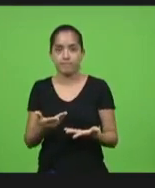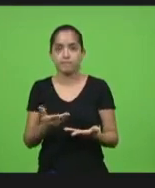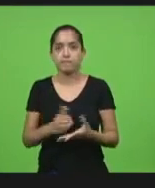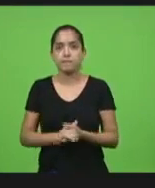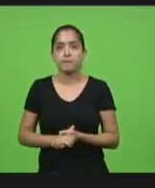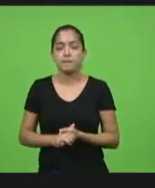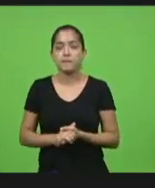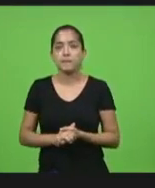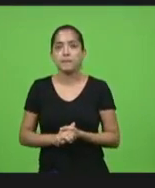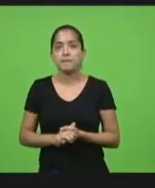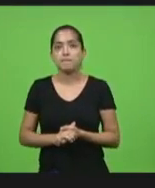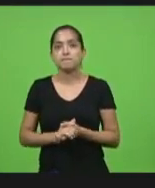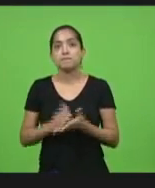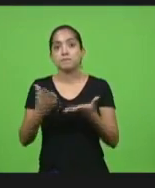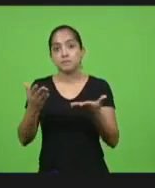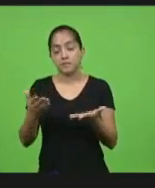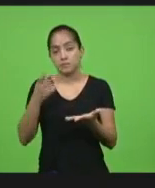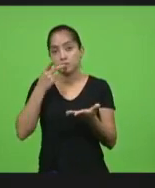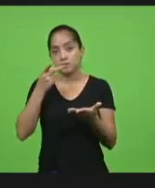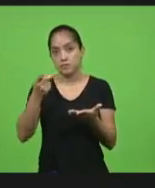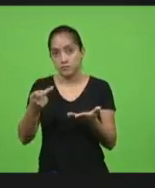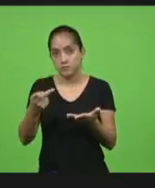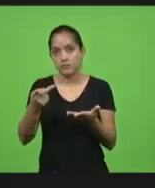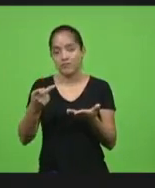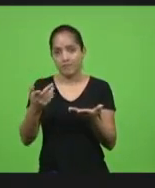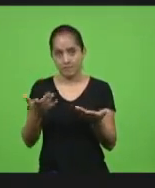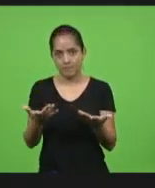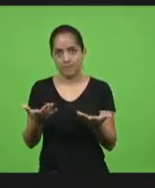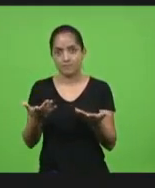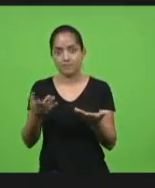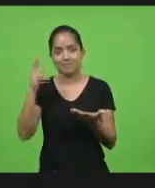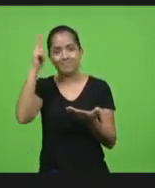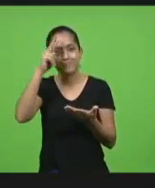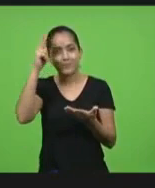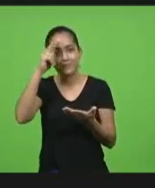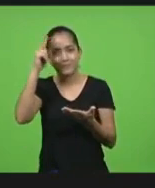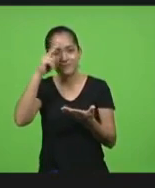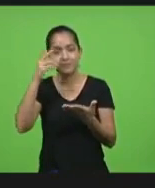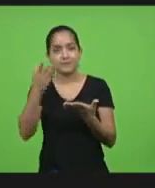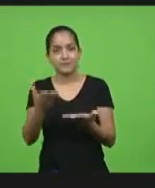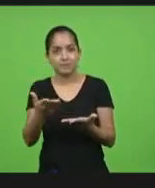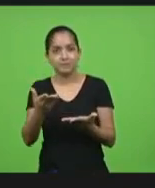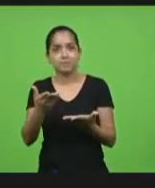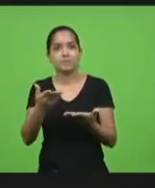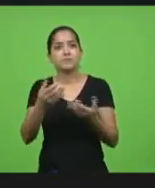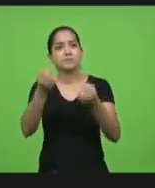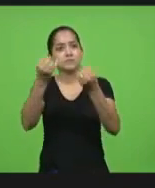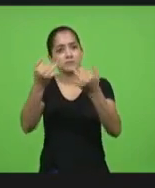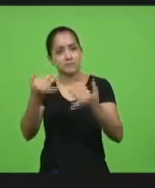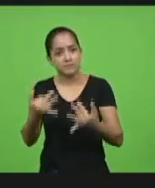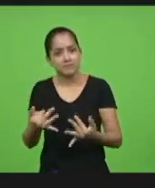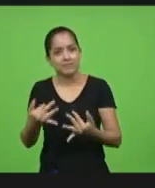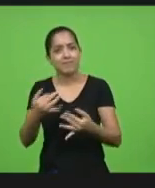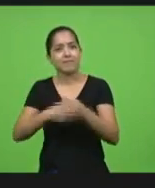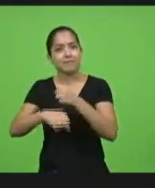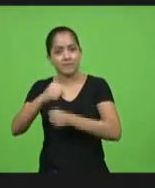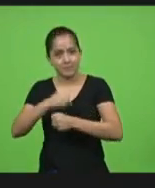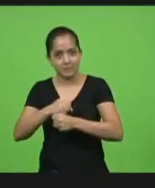óbvio quando nós falávamos disso aí me lembro bem deputado Gessé quando nós tocavamos nesse assunto ano passado